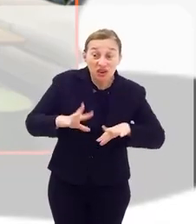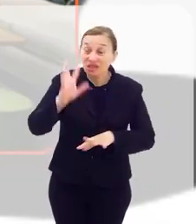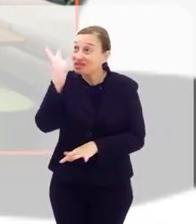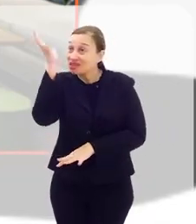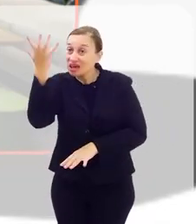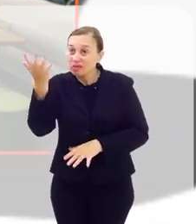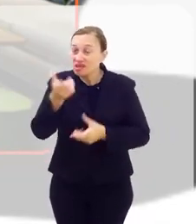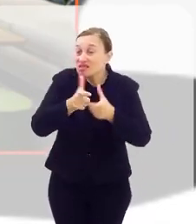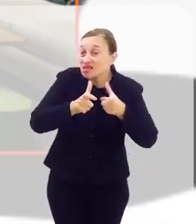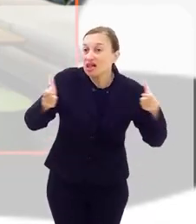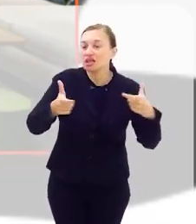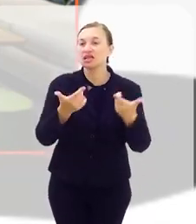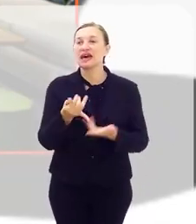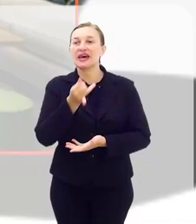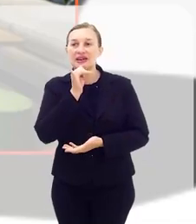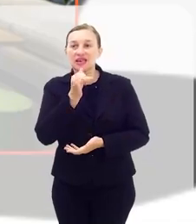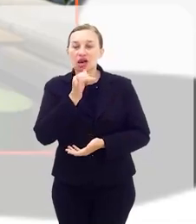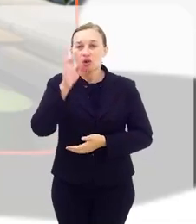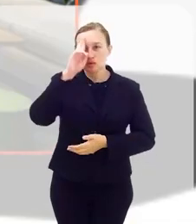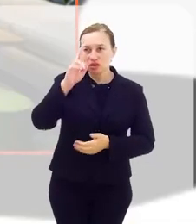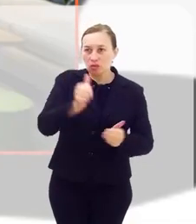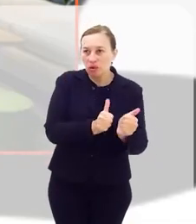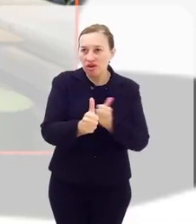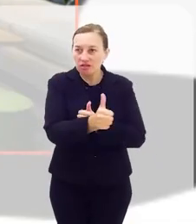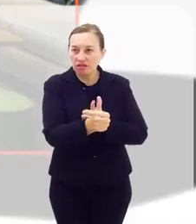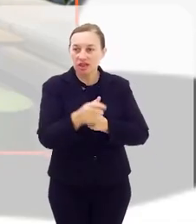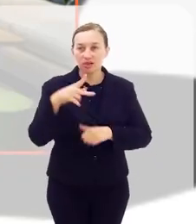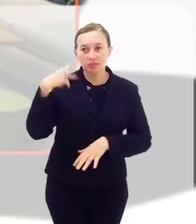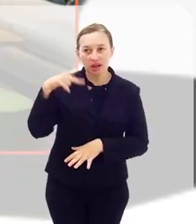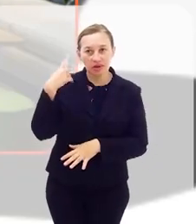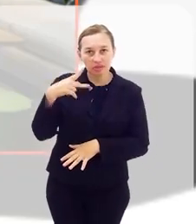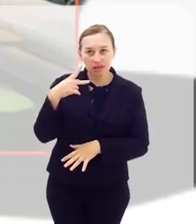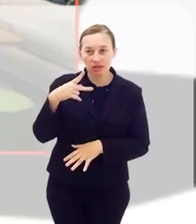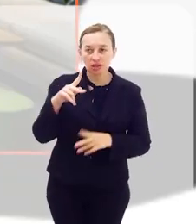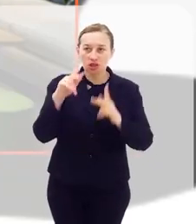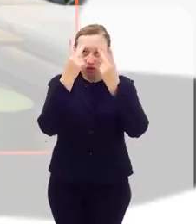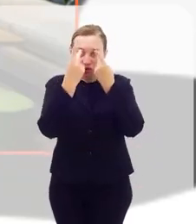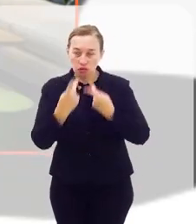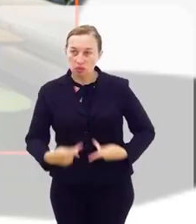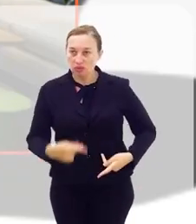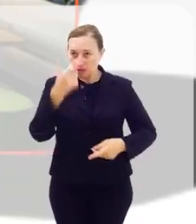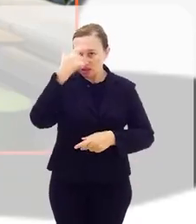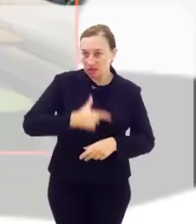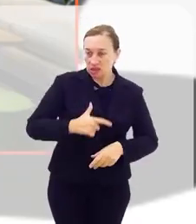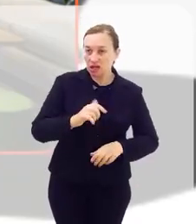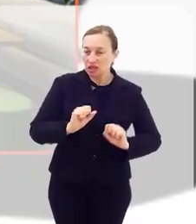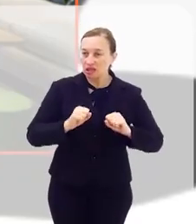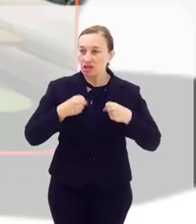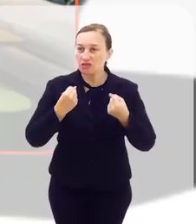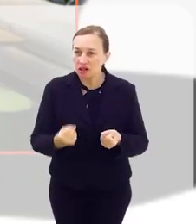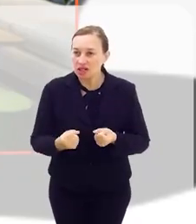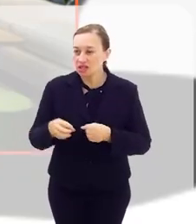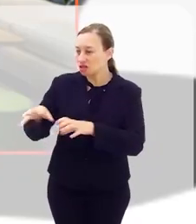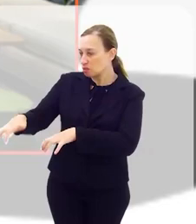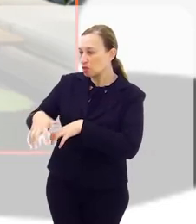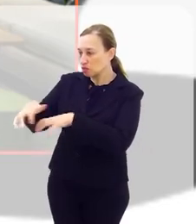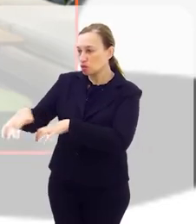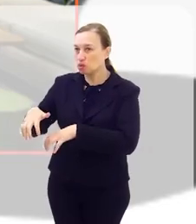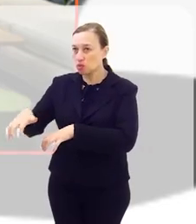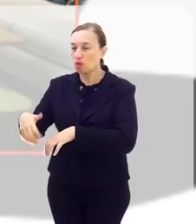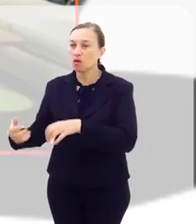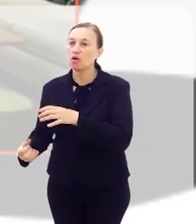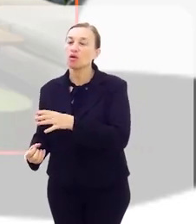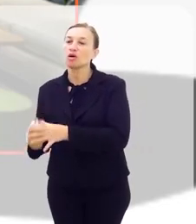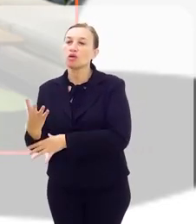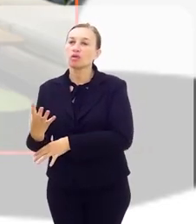temáticas enormes. Por exemplo, o senhor presidiu as frentes parlamentares de humanização, de defesa do produtor rural, de